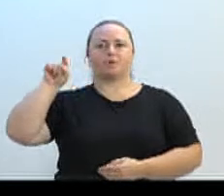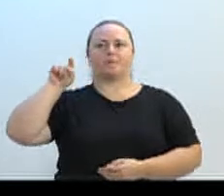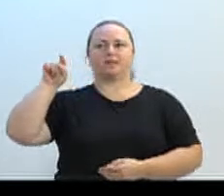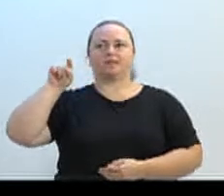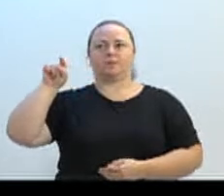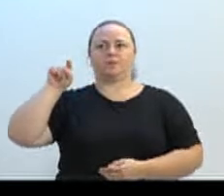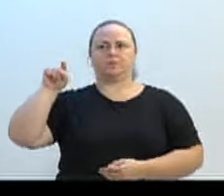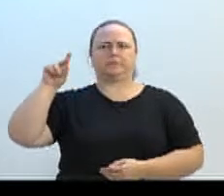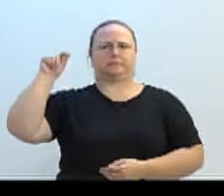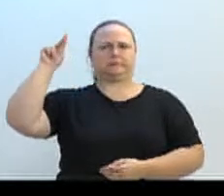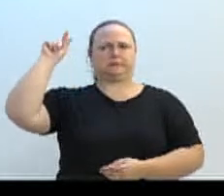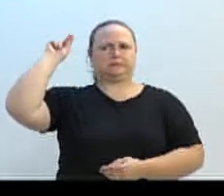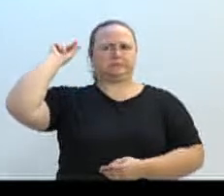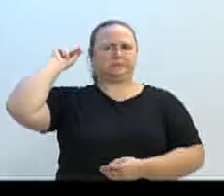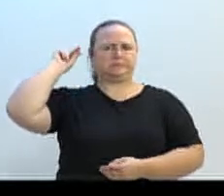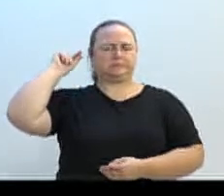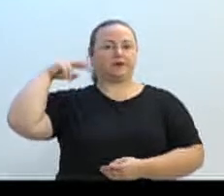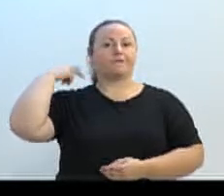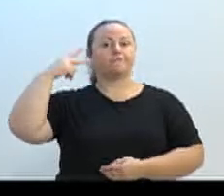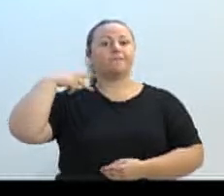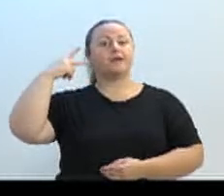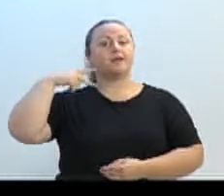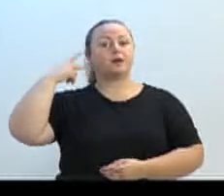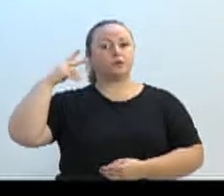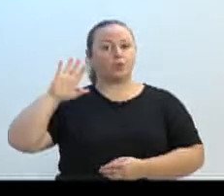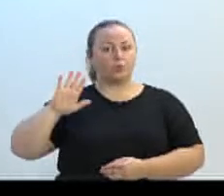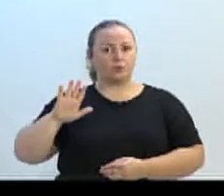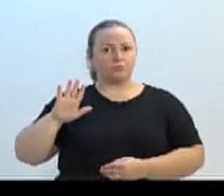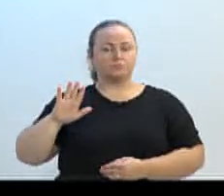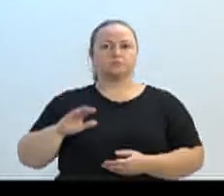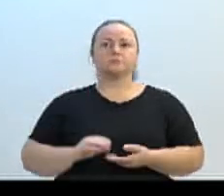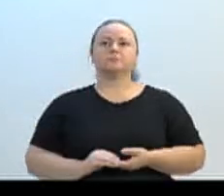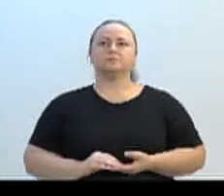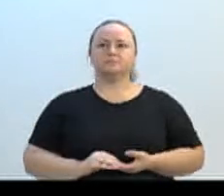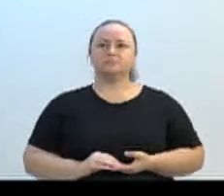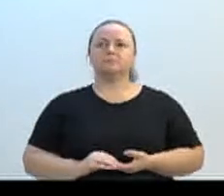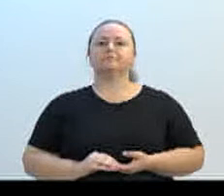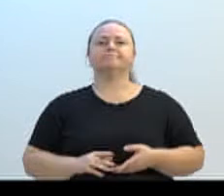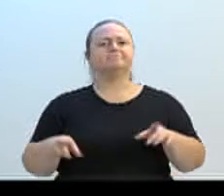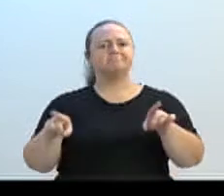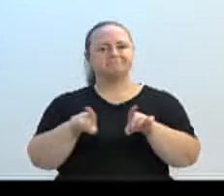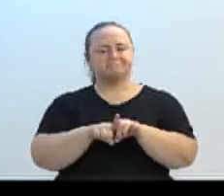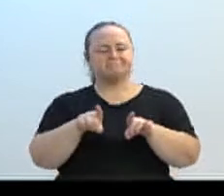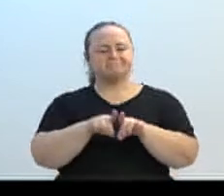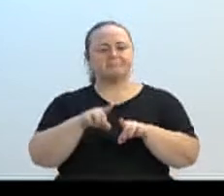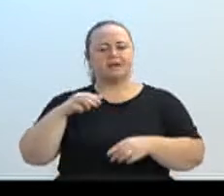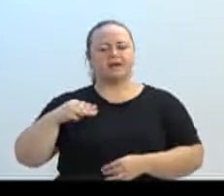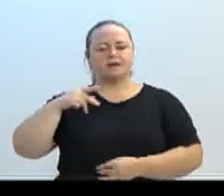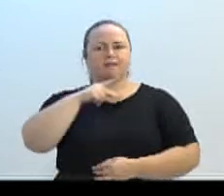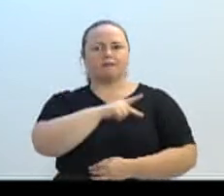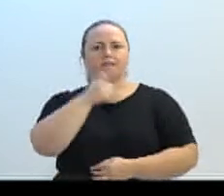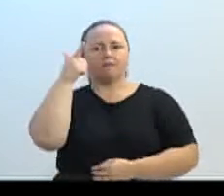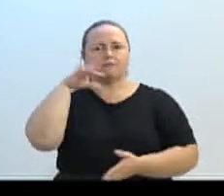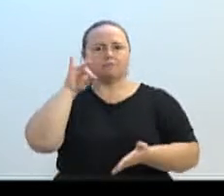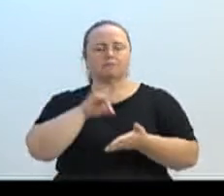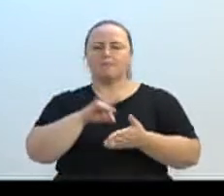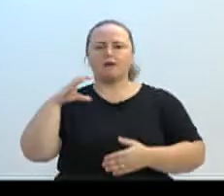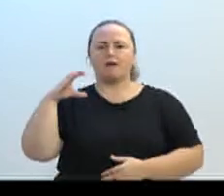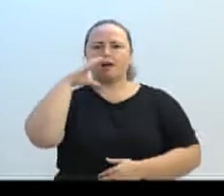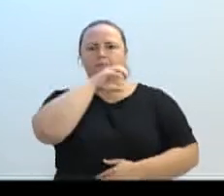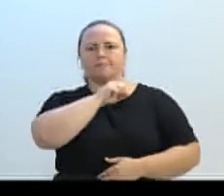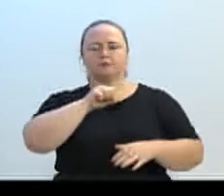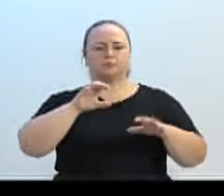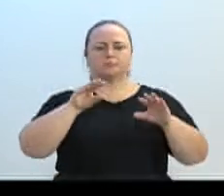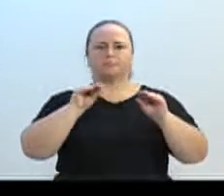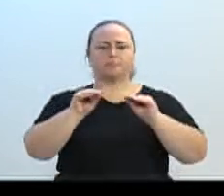Mário, quando era vereador, para vocês terem uma ideia, e precisou essa também do pacote do MP para poder ser instalada rapidamente, e foi